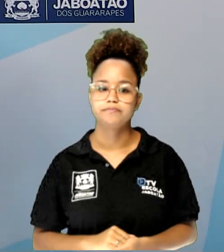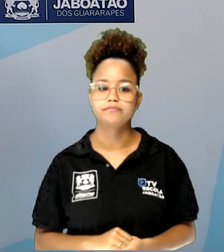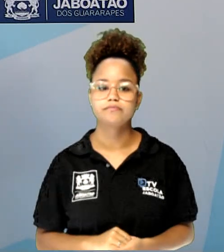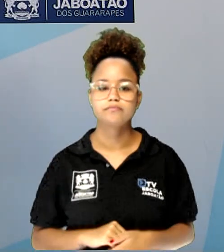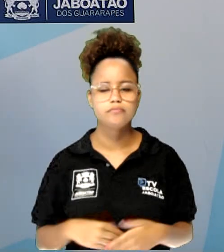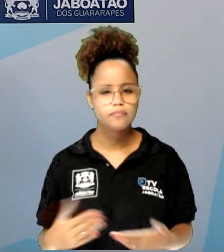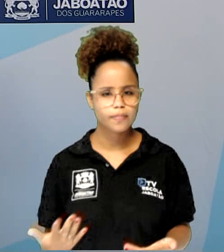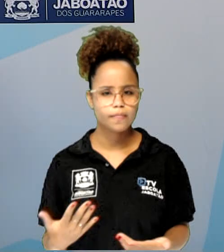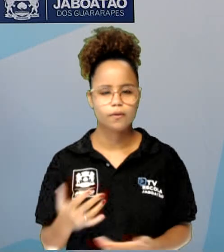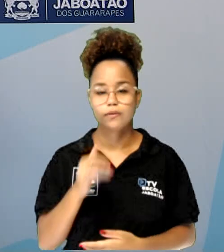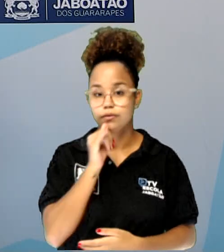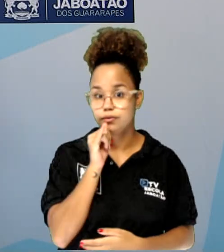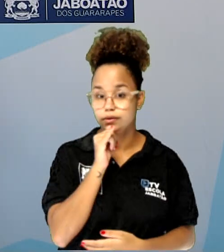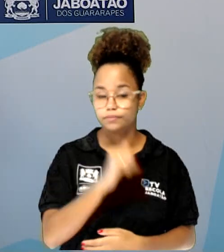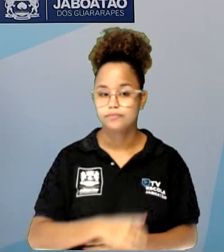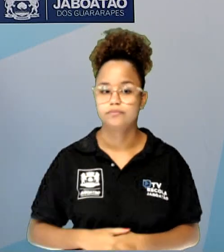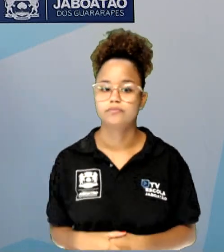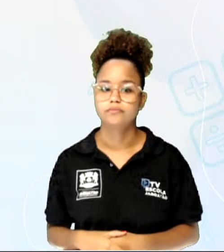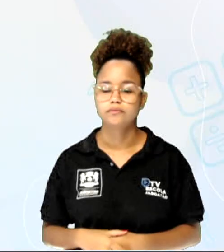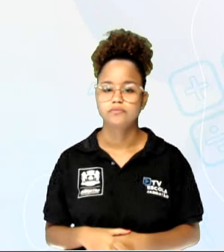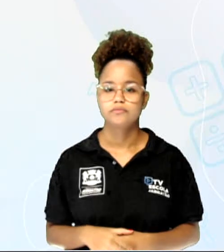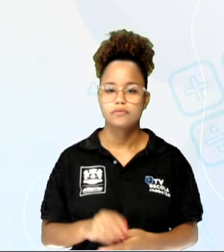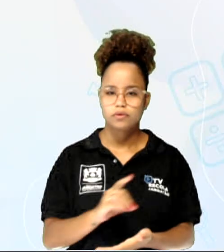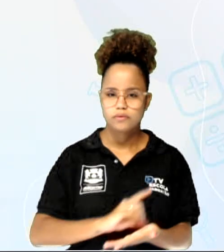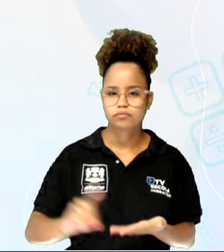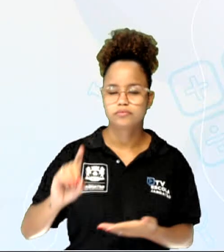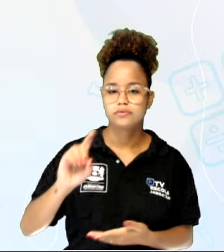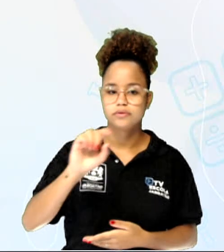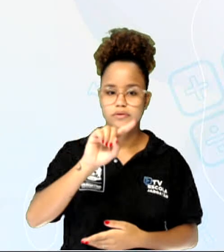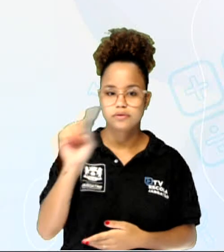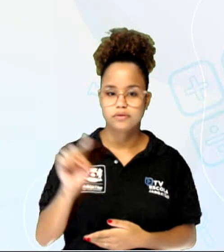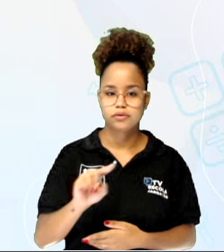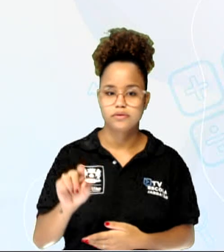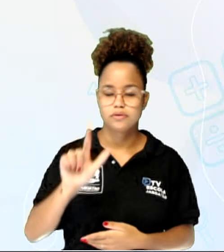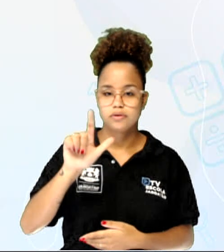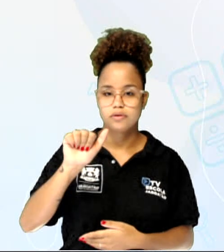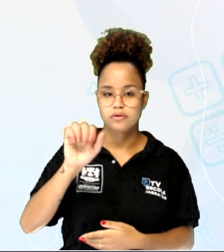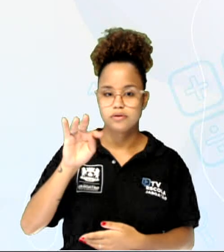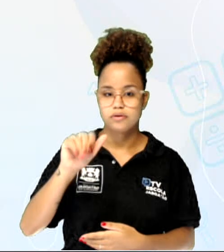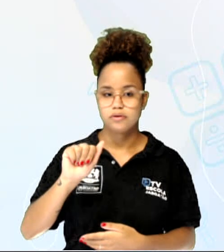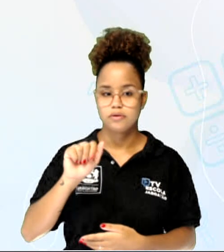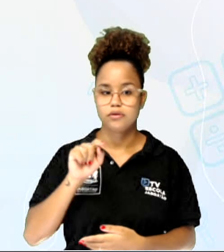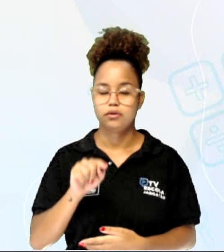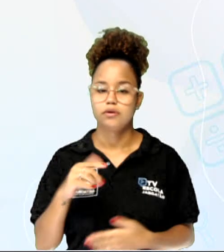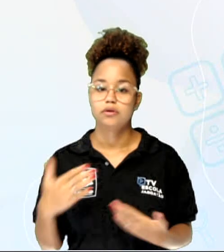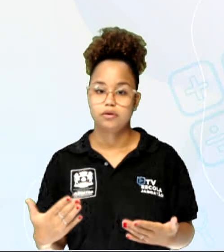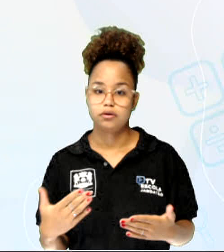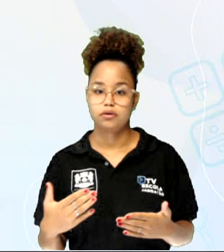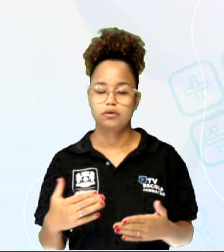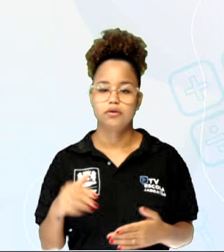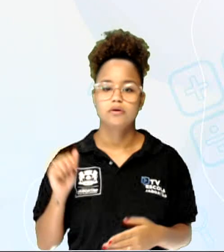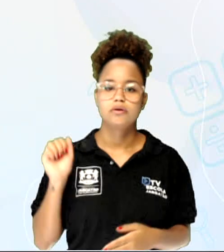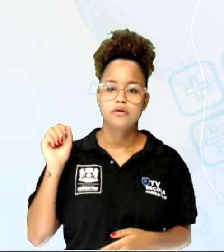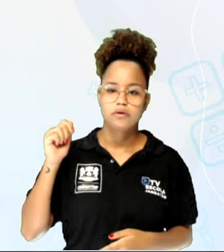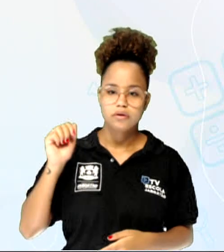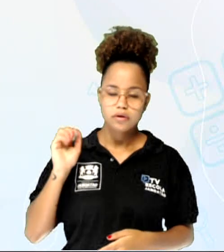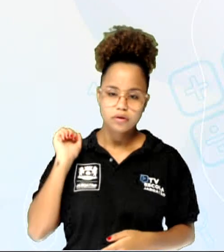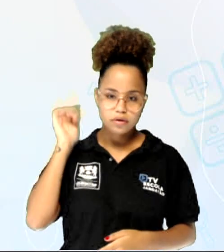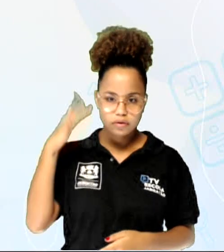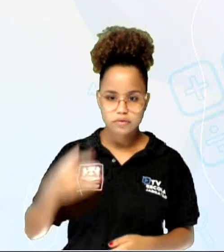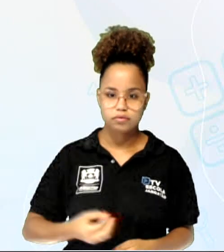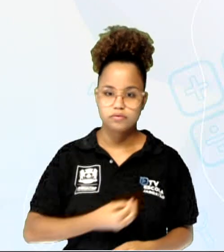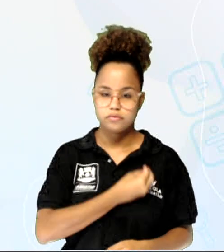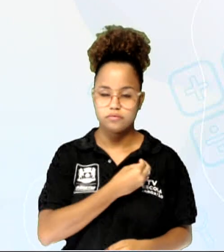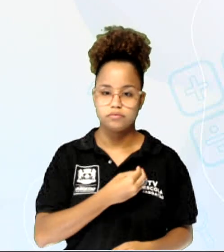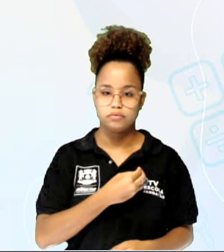Vejamos um exemplo aqui embaixo. O Diário de Isatla, né? Esse tipo de biografia é encontrado principalmente